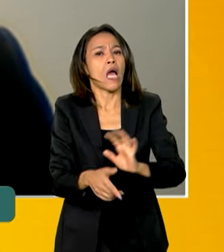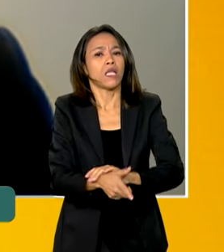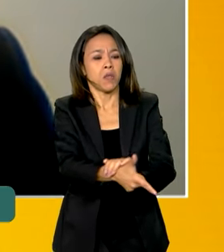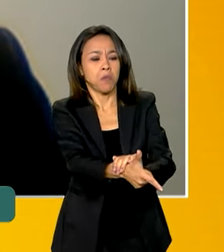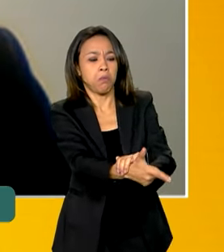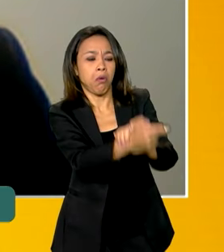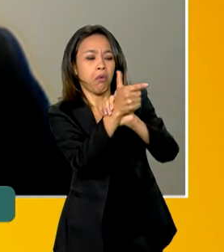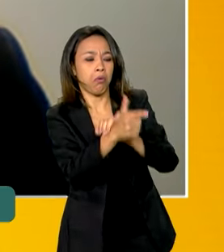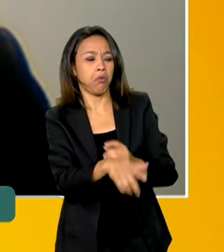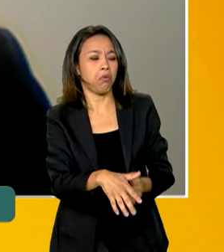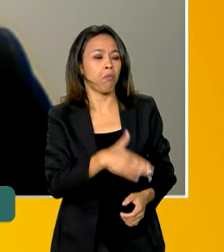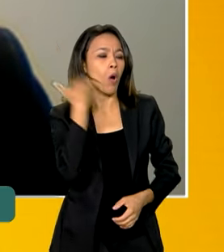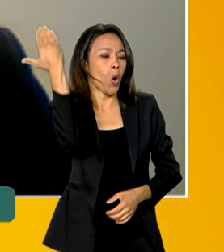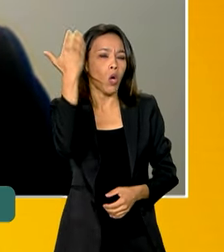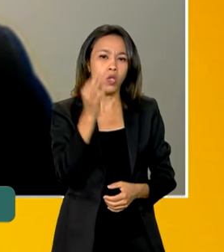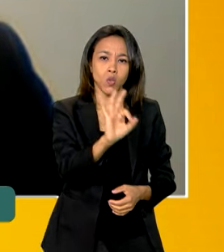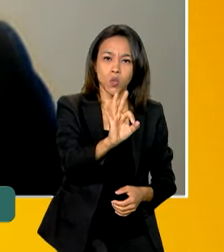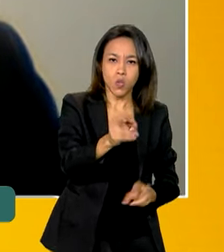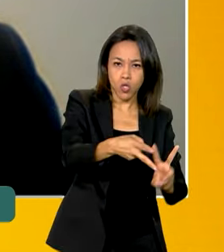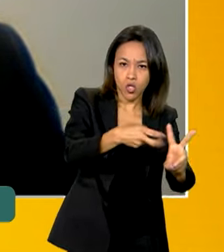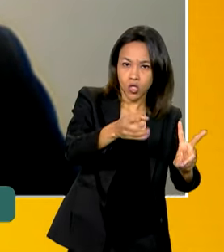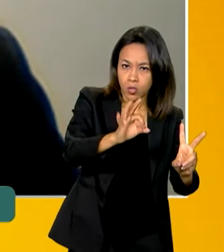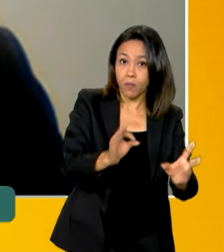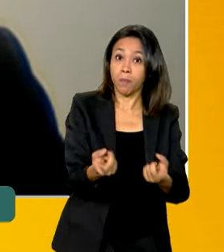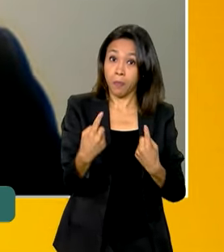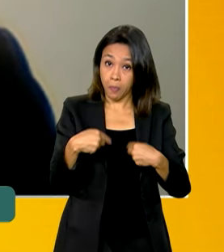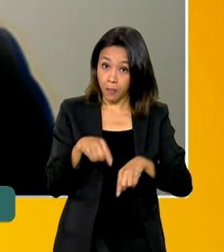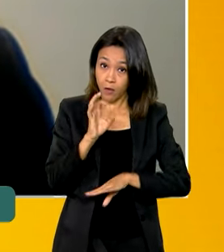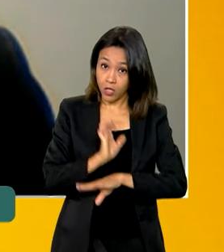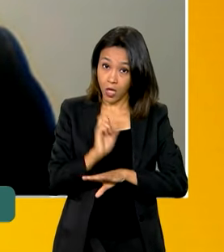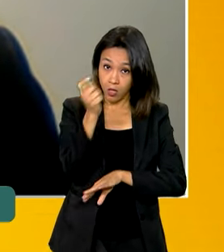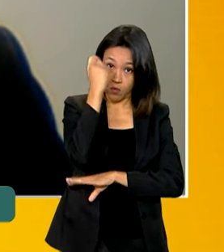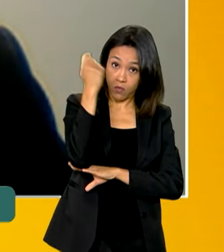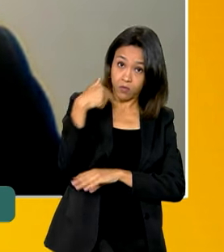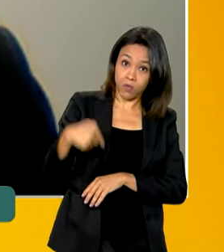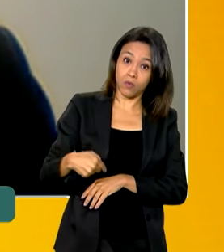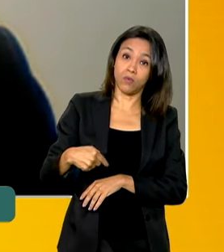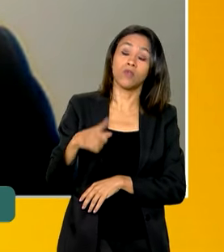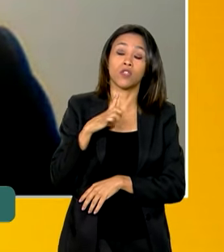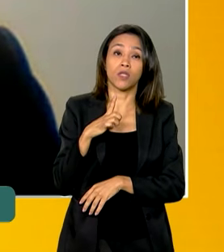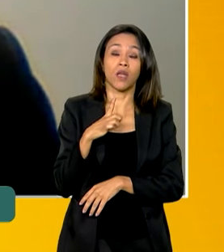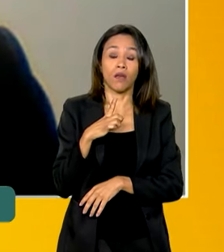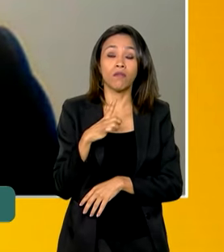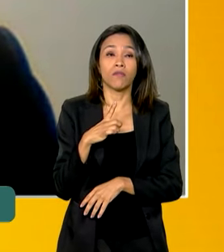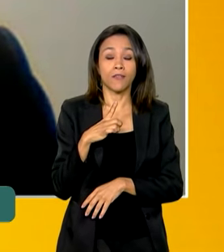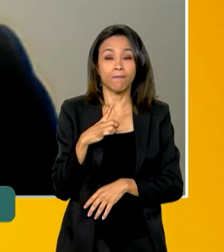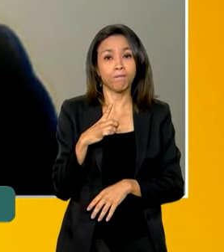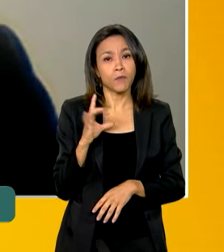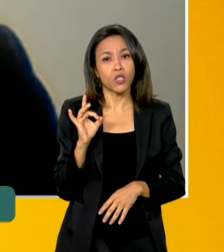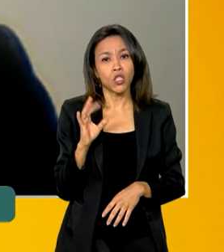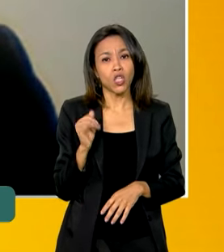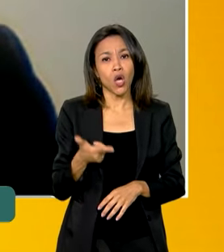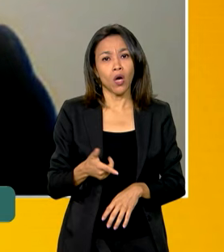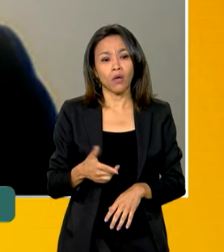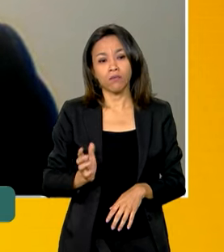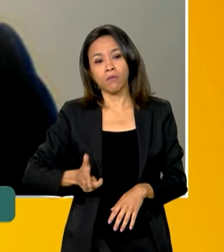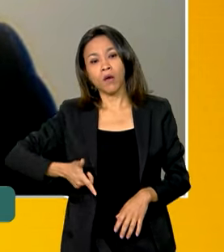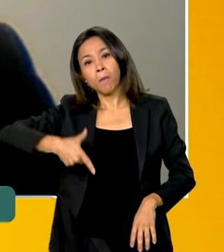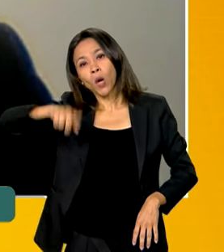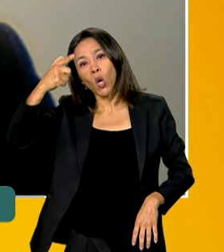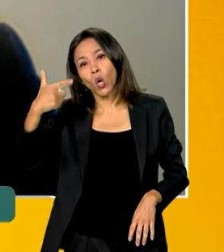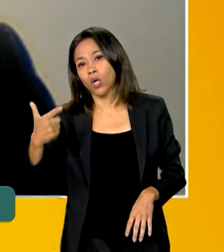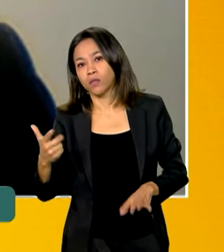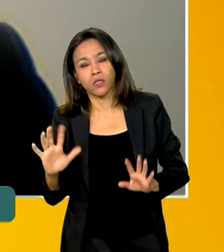feridos com munição letal, algo nesse sentido. No Rio Grande do Sul, no caso, a gente teve apenas disparo de armas de fogo